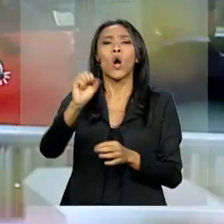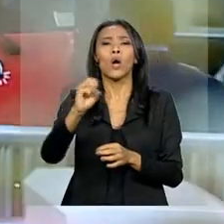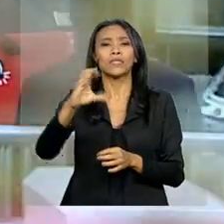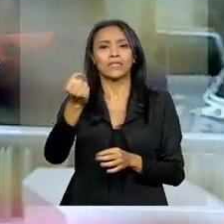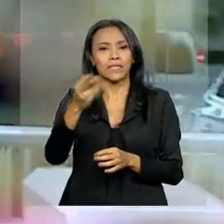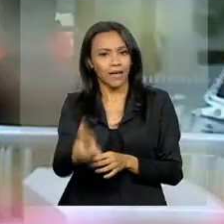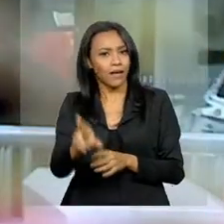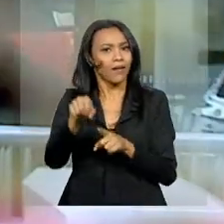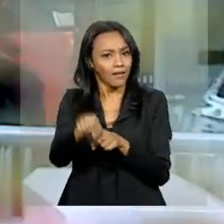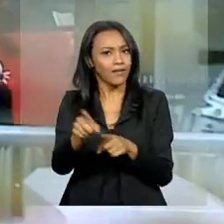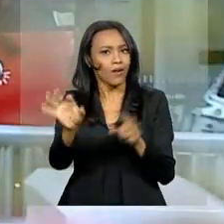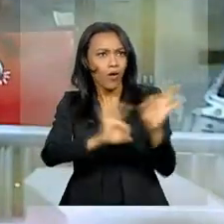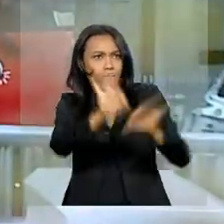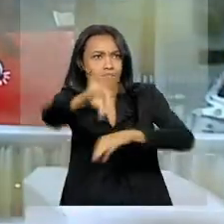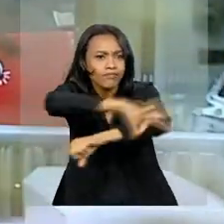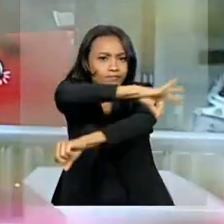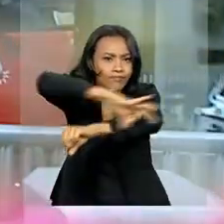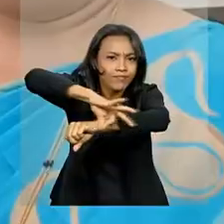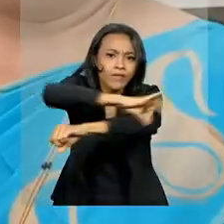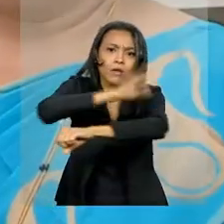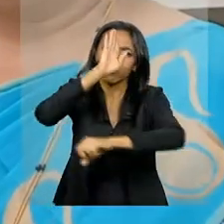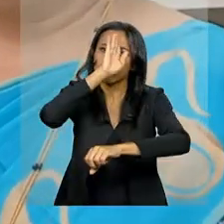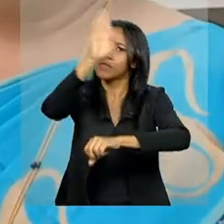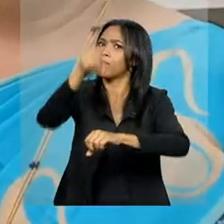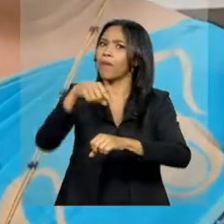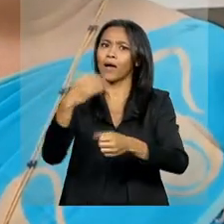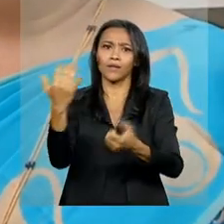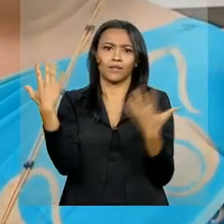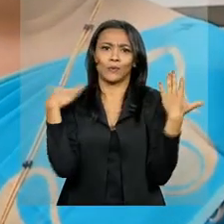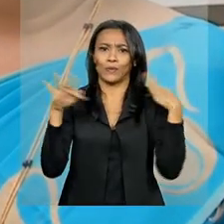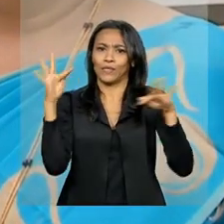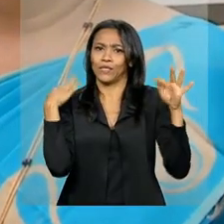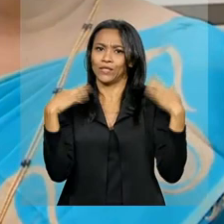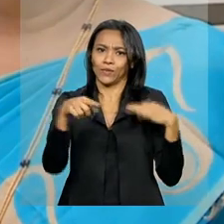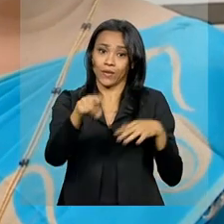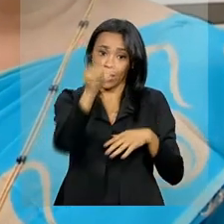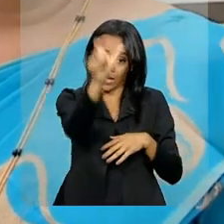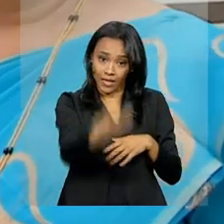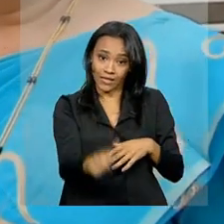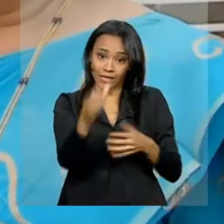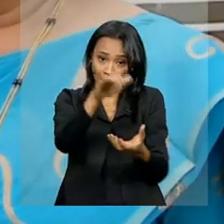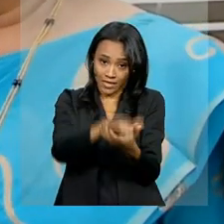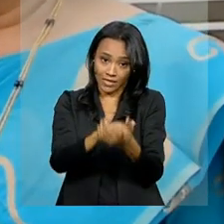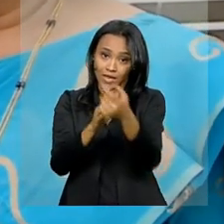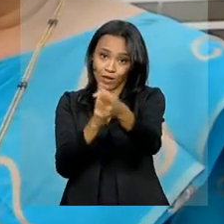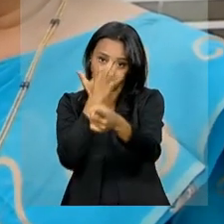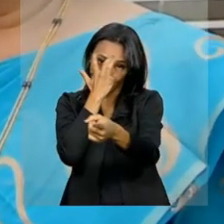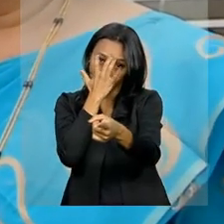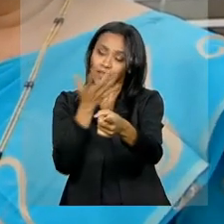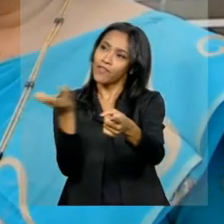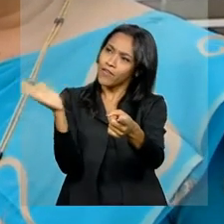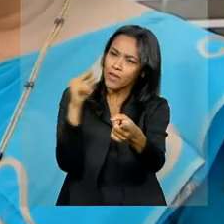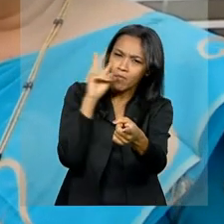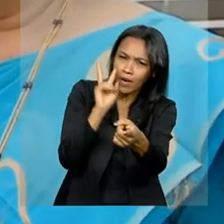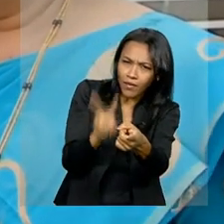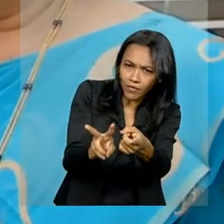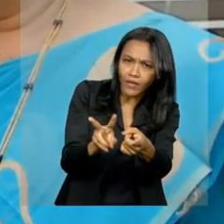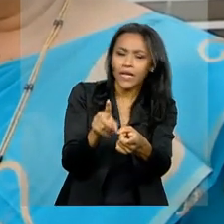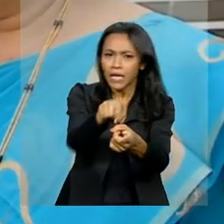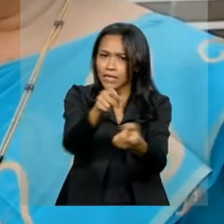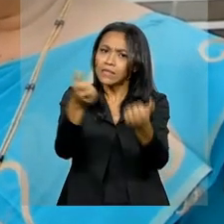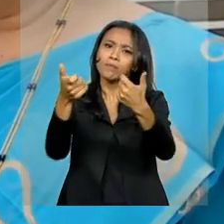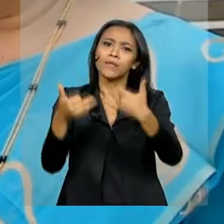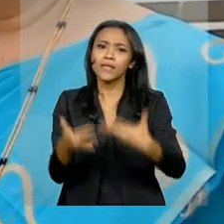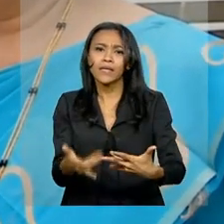principais pontos turísticos de Nova Iorque. Este casal de indianos quis conferir de perto a atração. Eles dizem que um dos